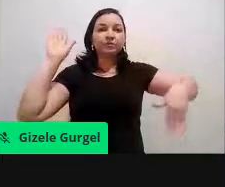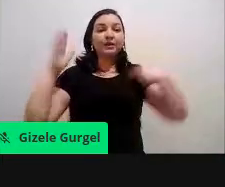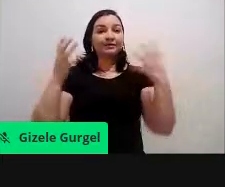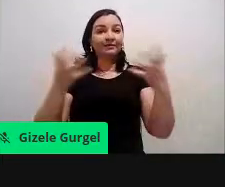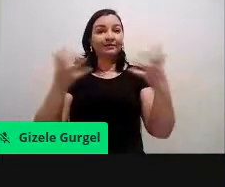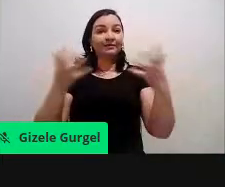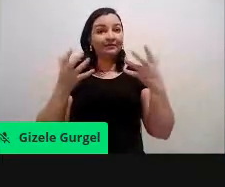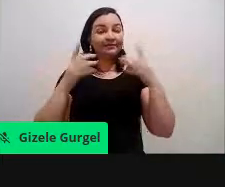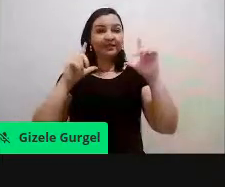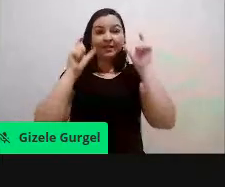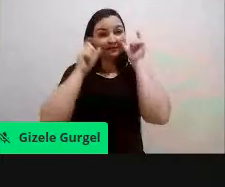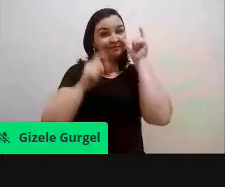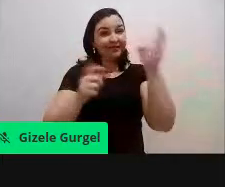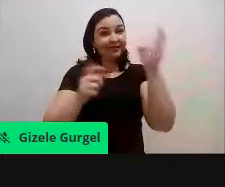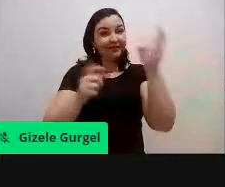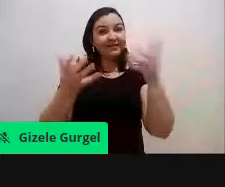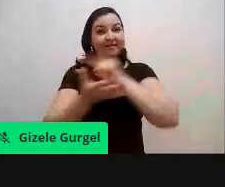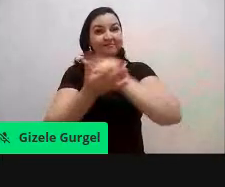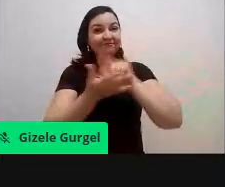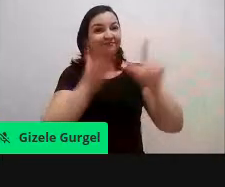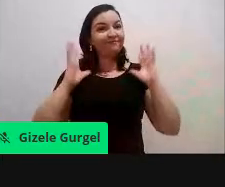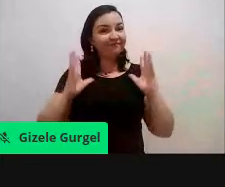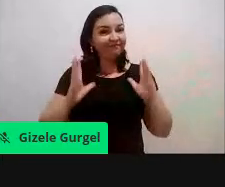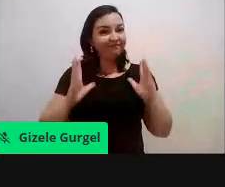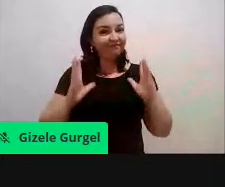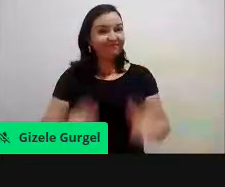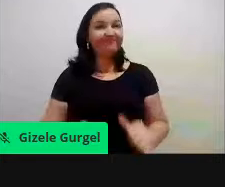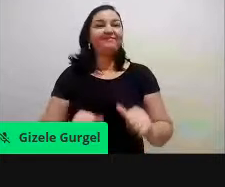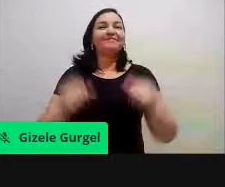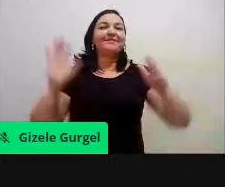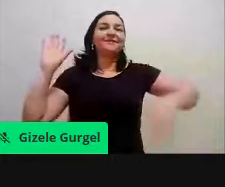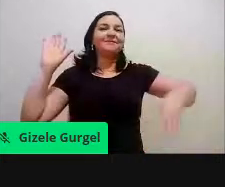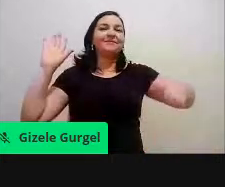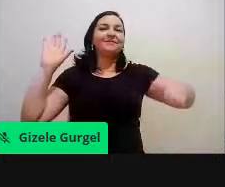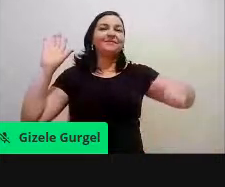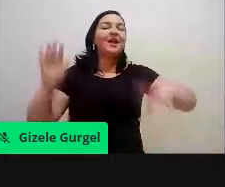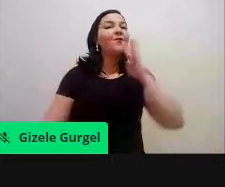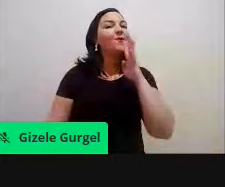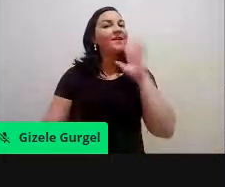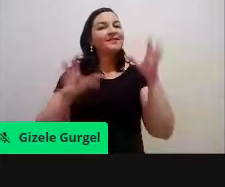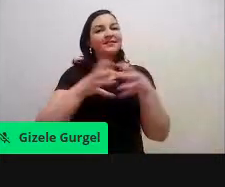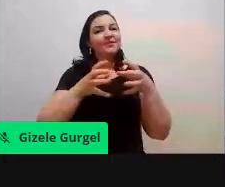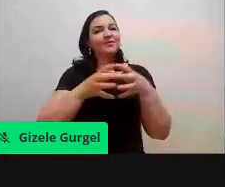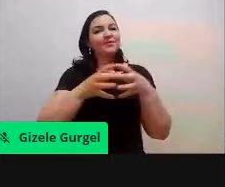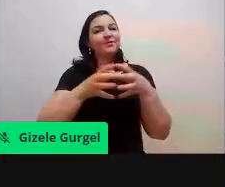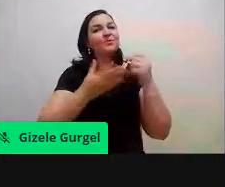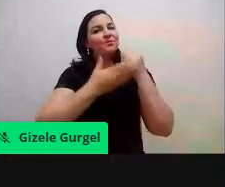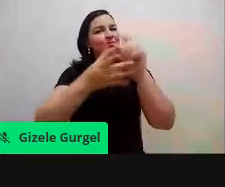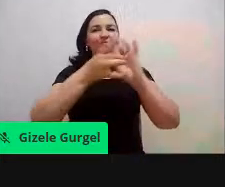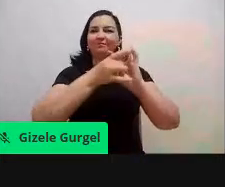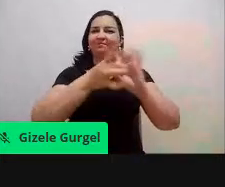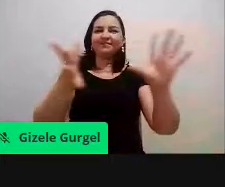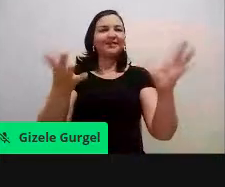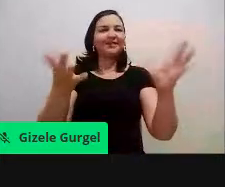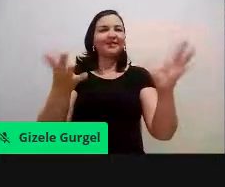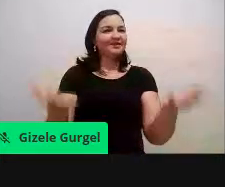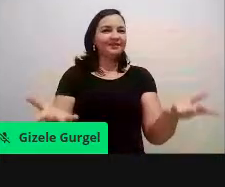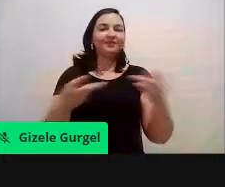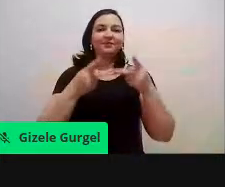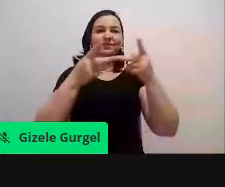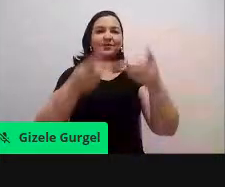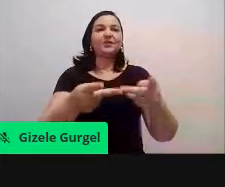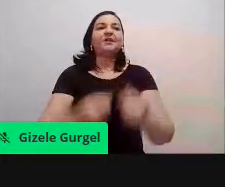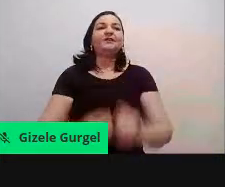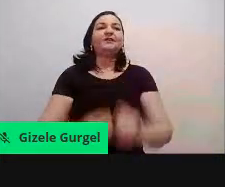limpeza e conhecer todo o pessoal e contribuir, né, de certa maneira. Então, todos estão convidados. Essa limpeza